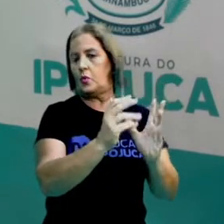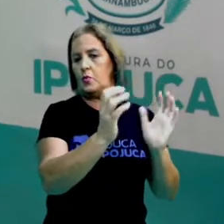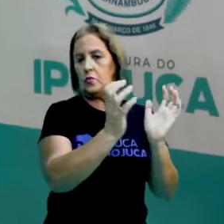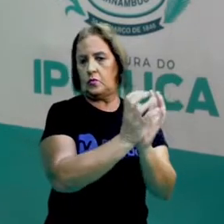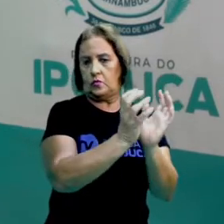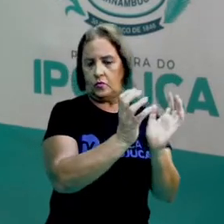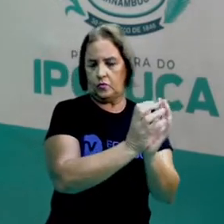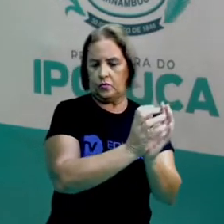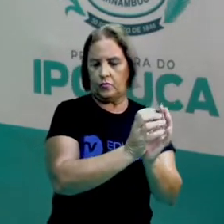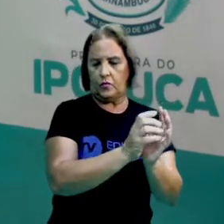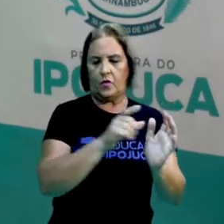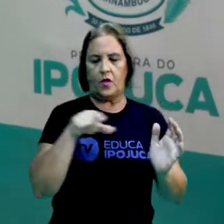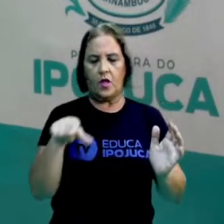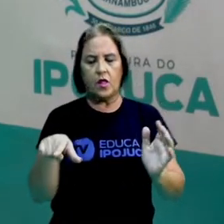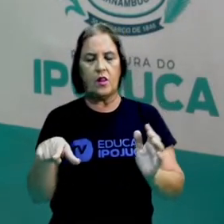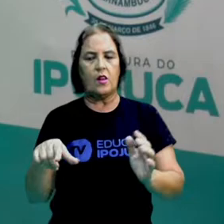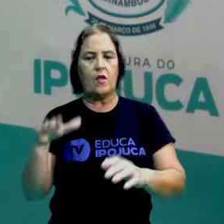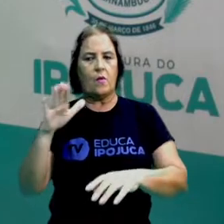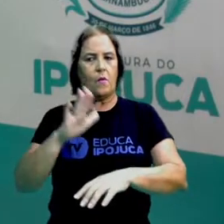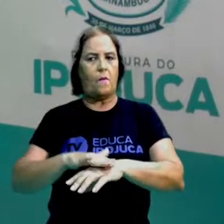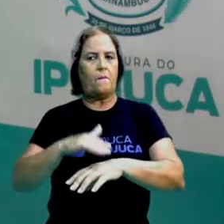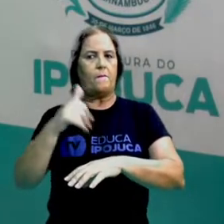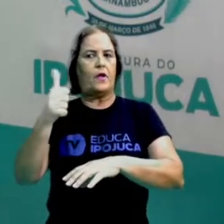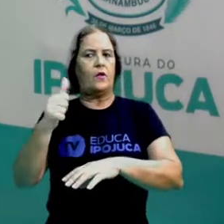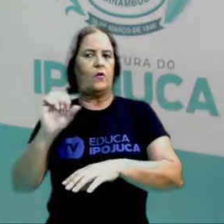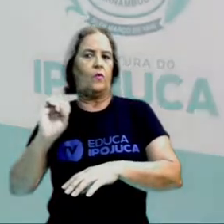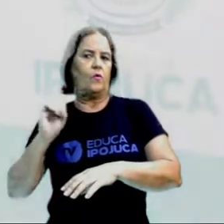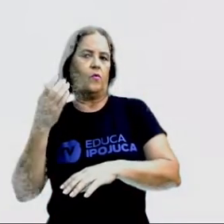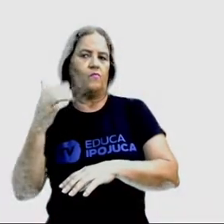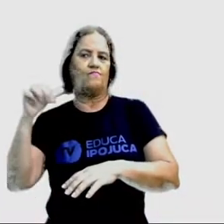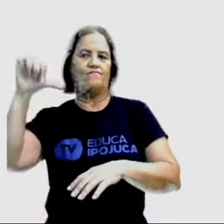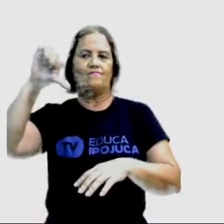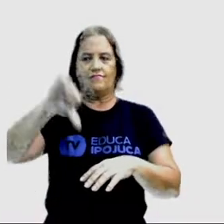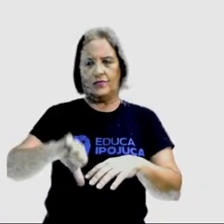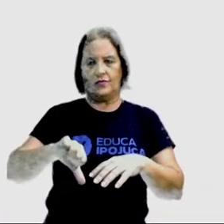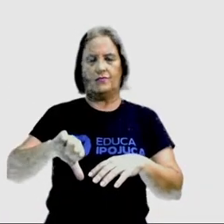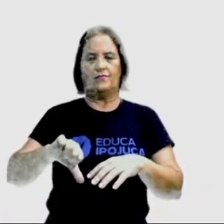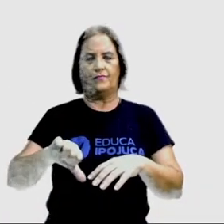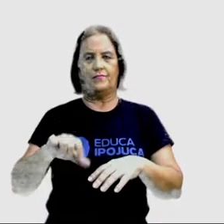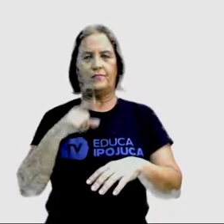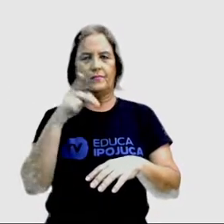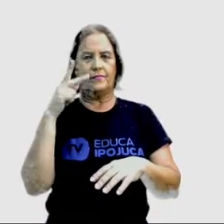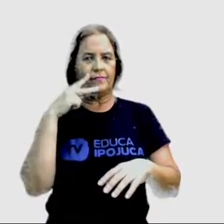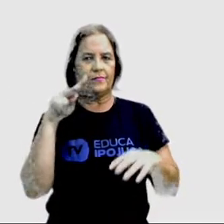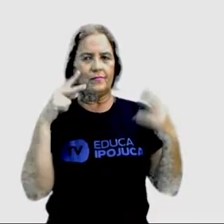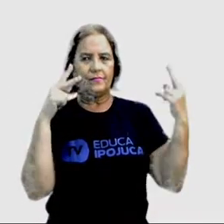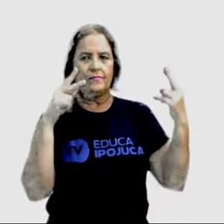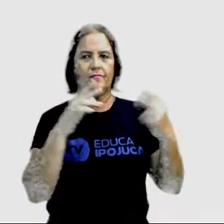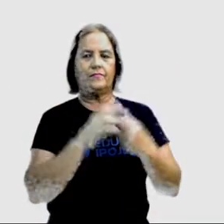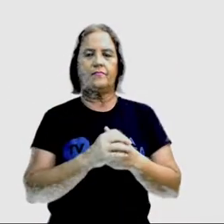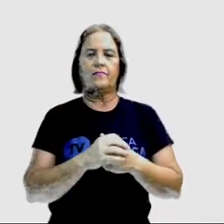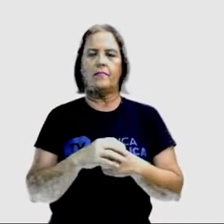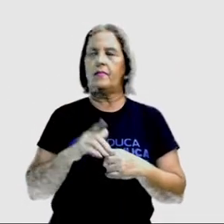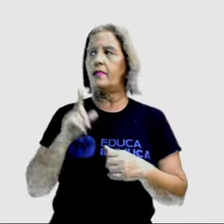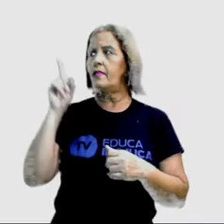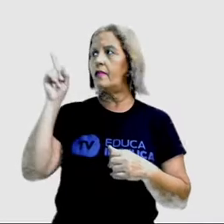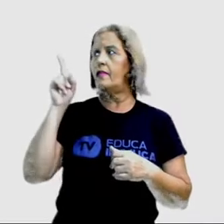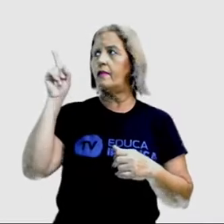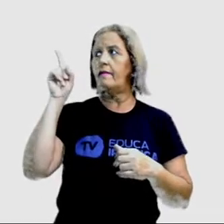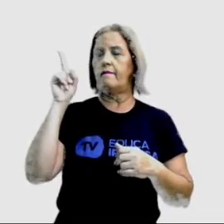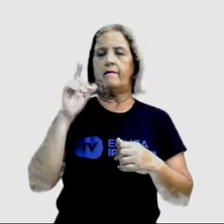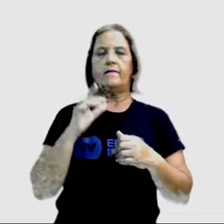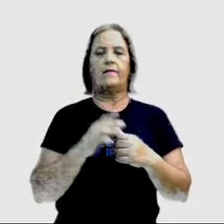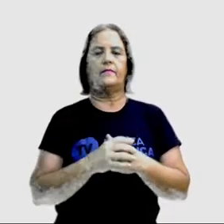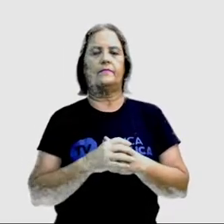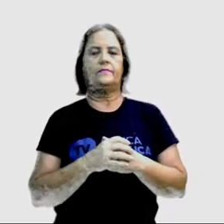ou o pior, ok? Então, vamos lá. Presta atenção aqui. Eu tenho o Strong, tenho